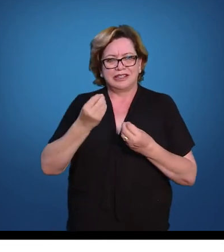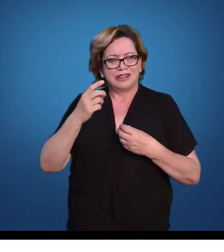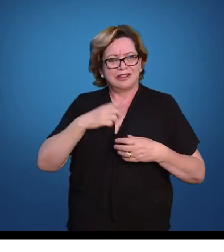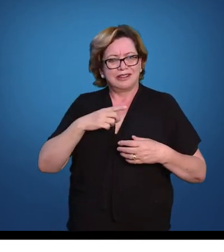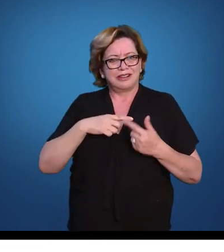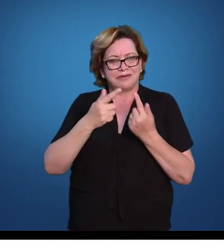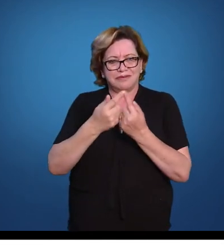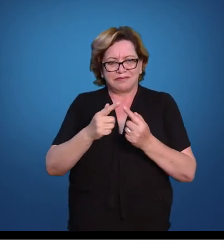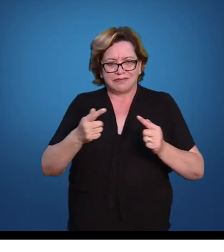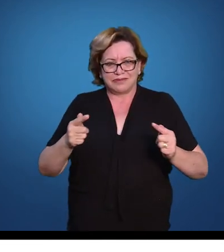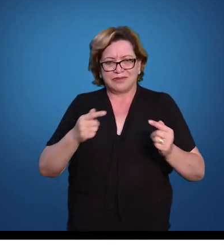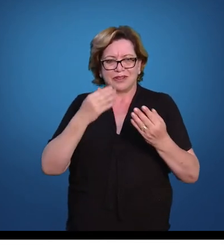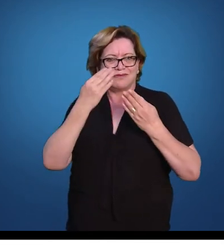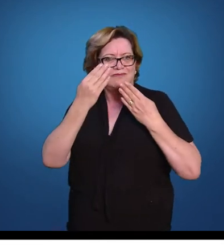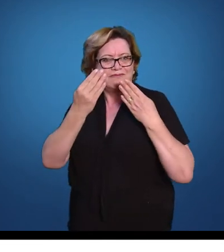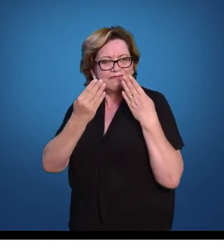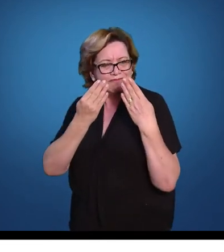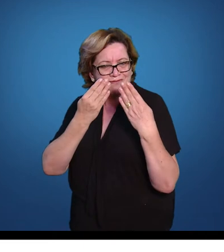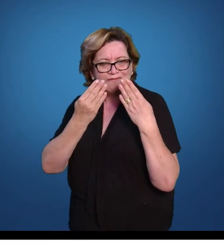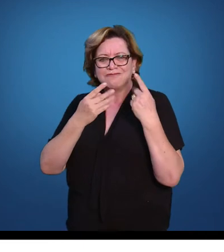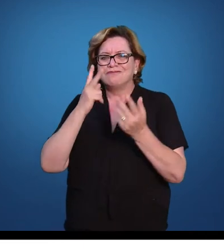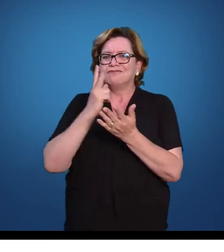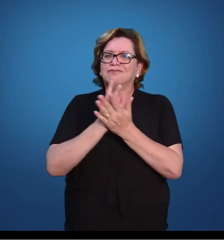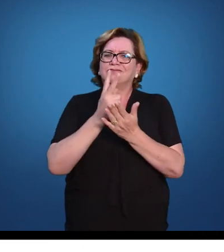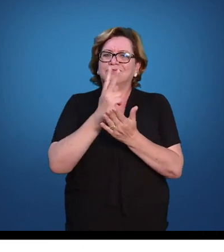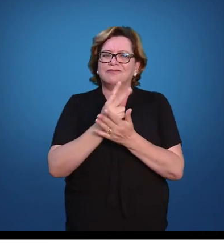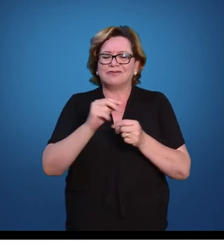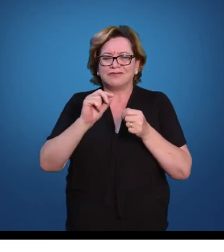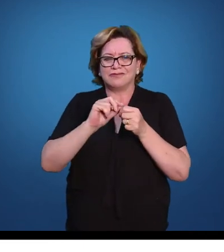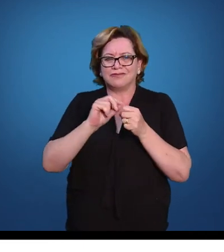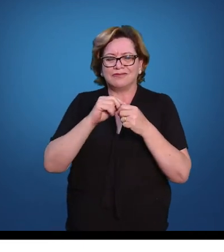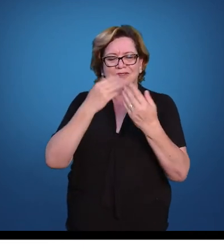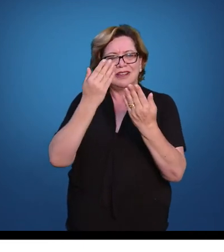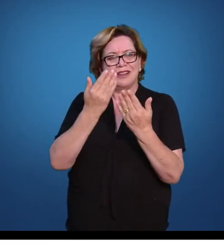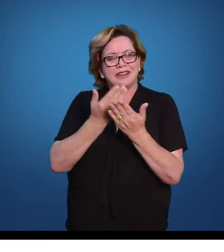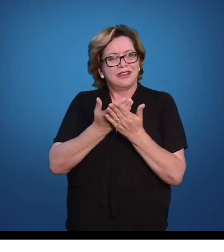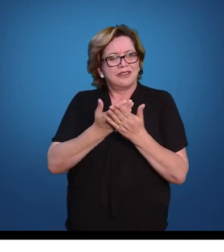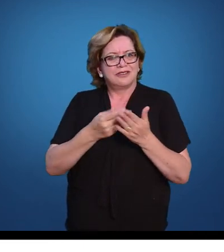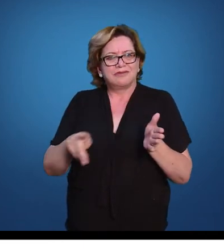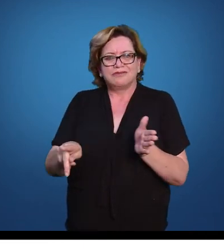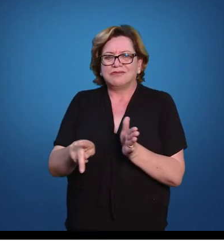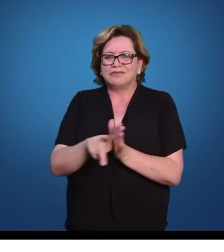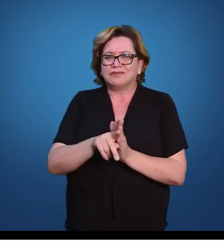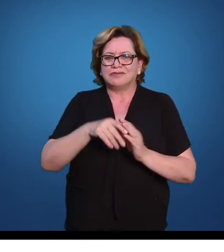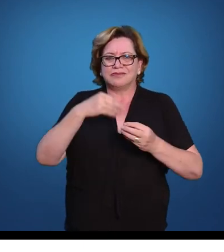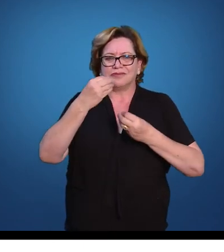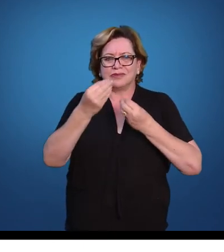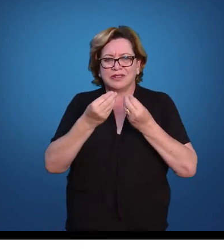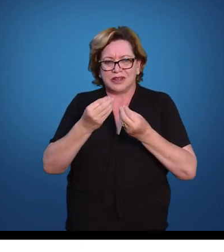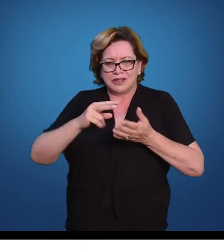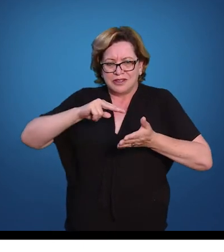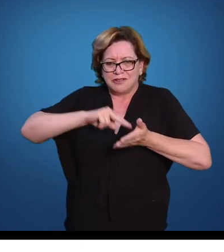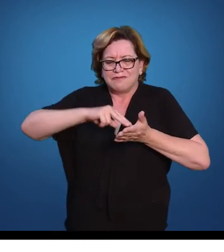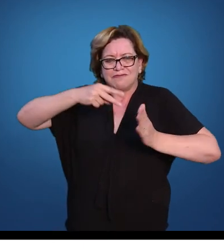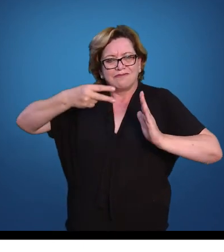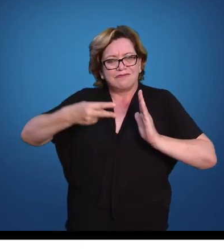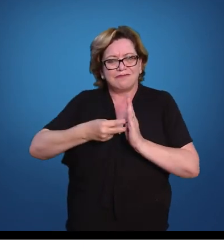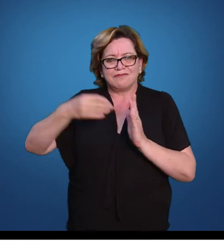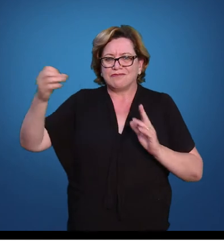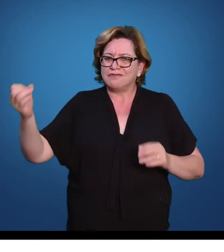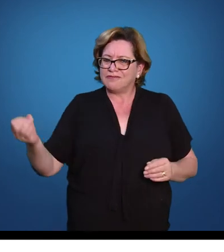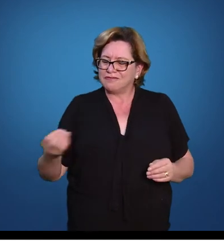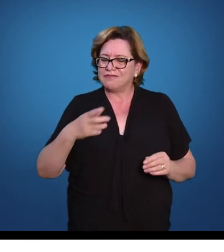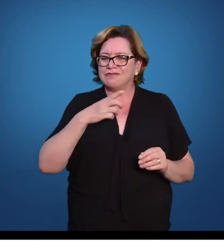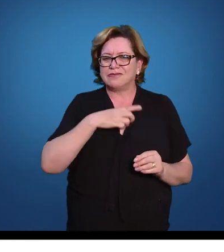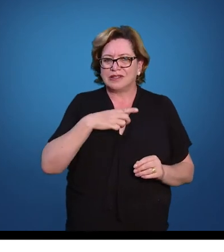gramática histórico-comparatista que vai, então, propiciar os estudos a serem ressignificados, digamos